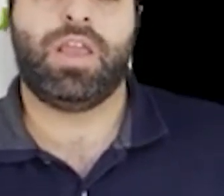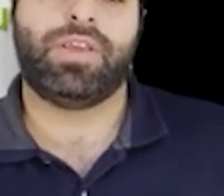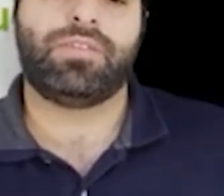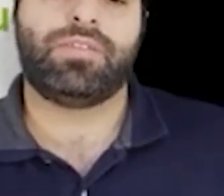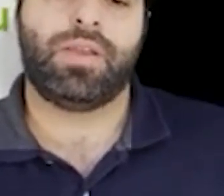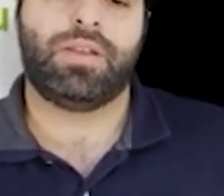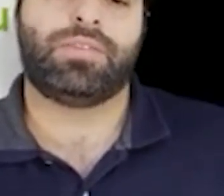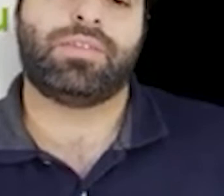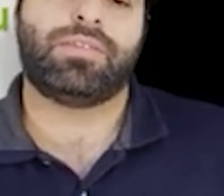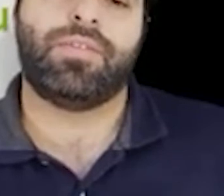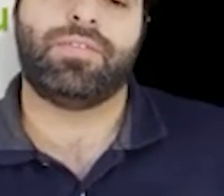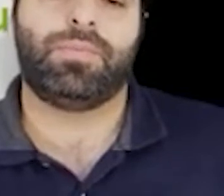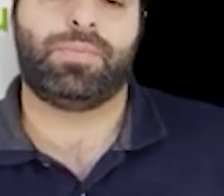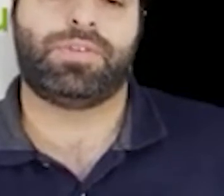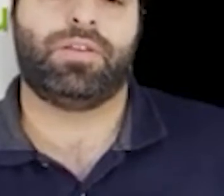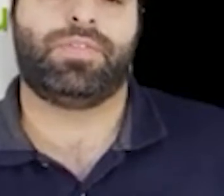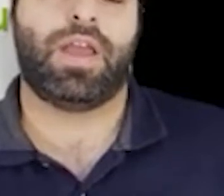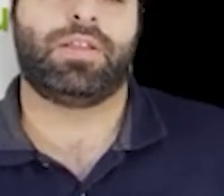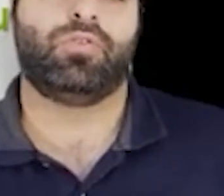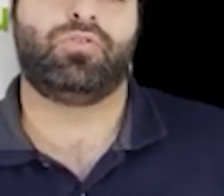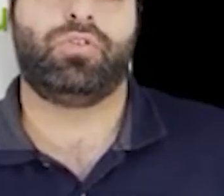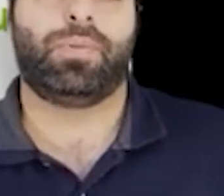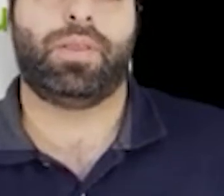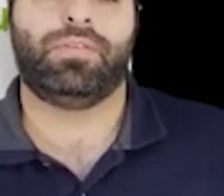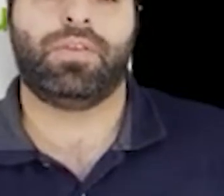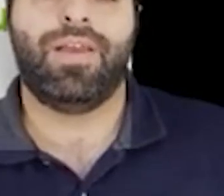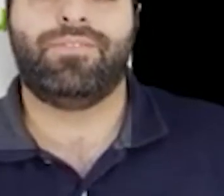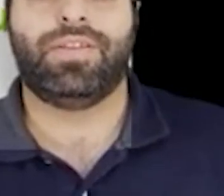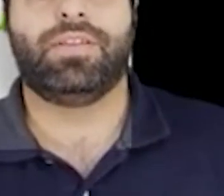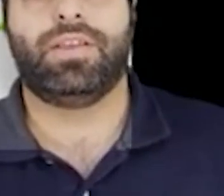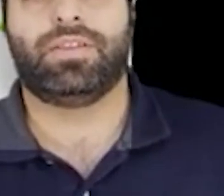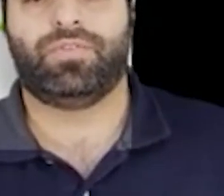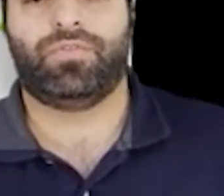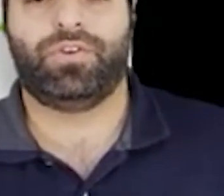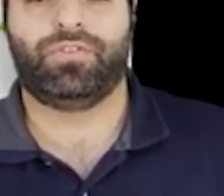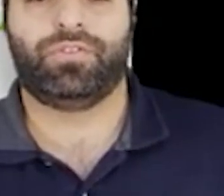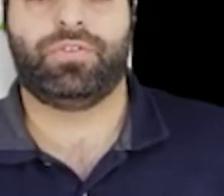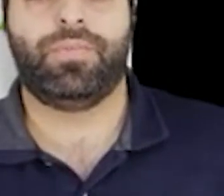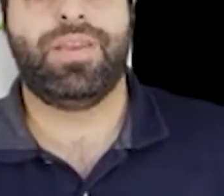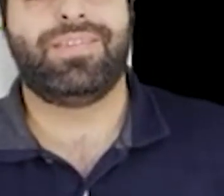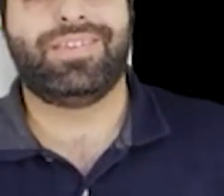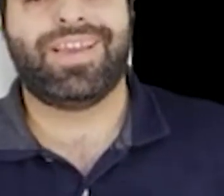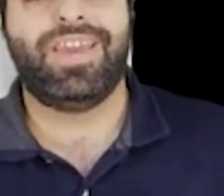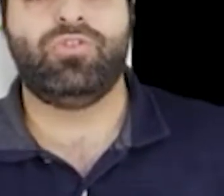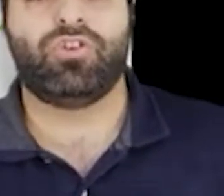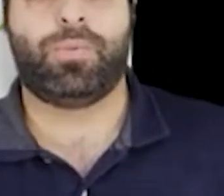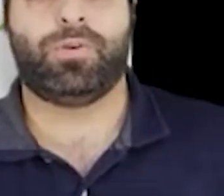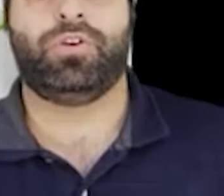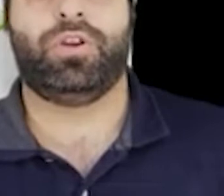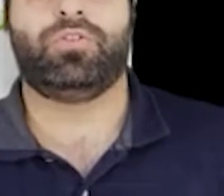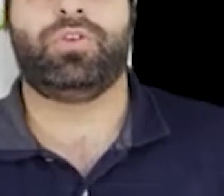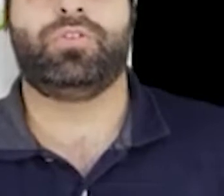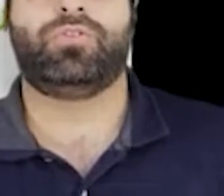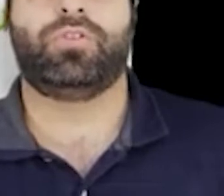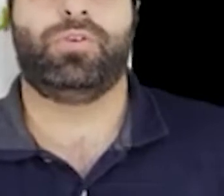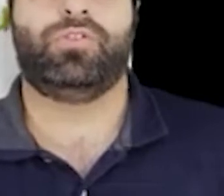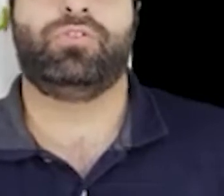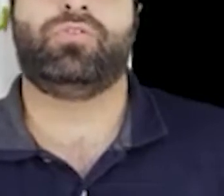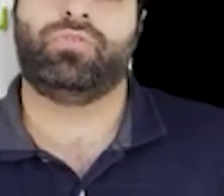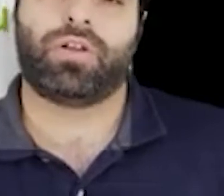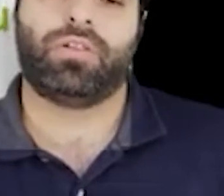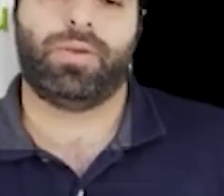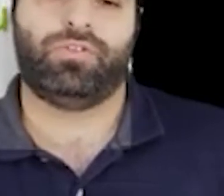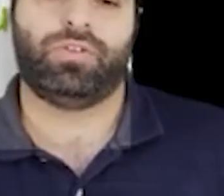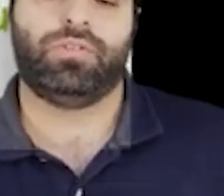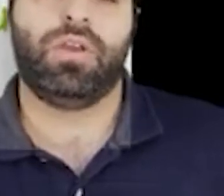mil toneladas desses agentes refrigerantes com uma média de 1.200 GWP por quilo. Então, se